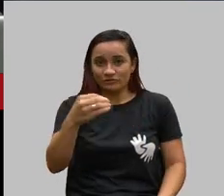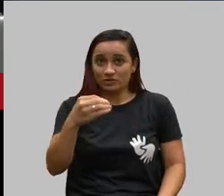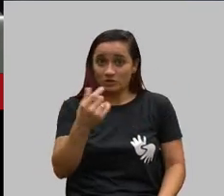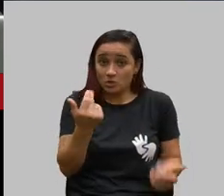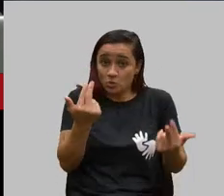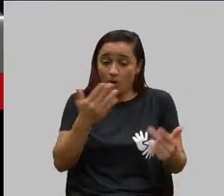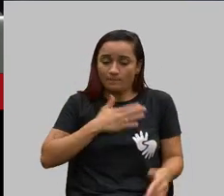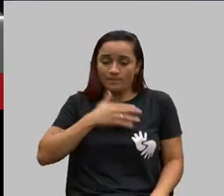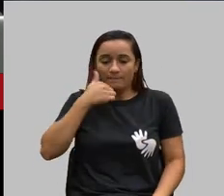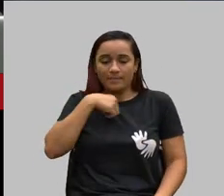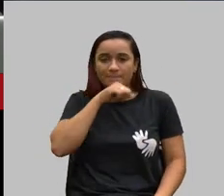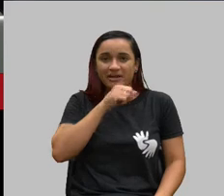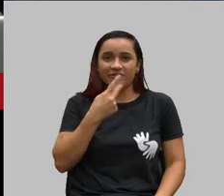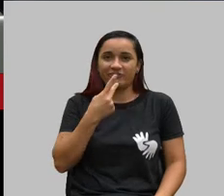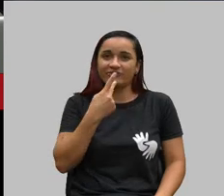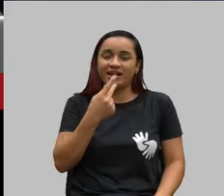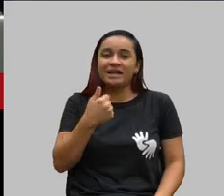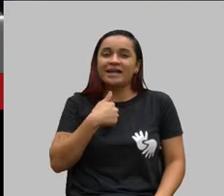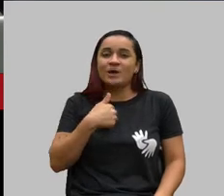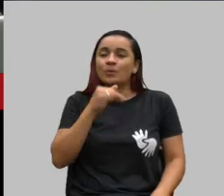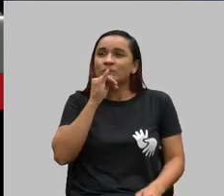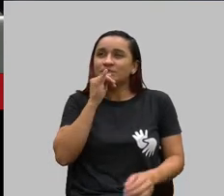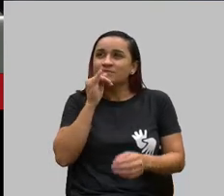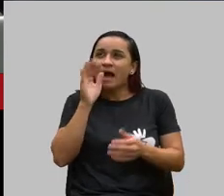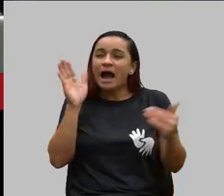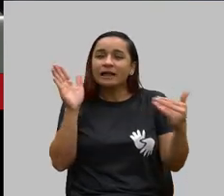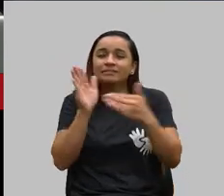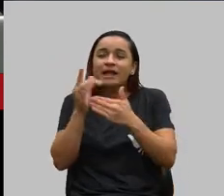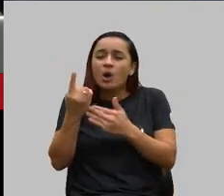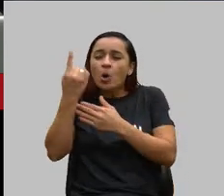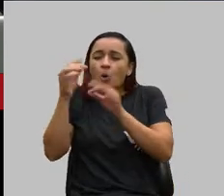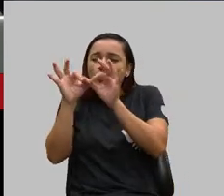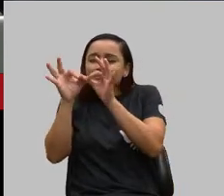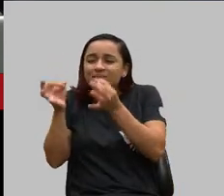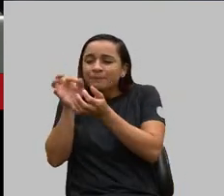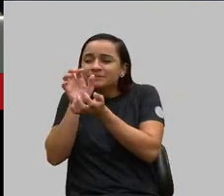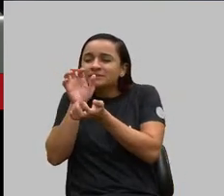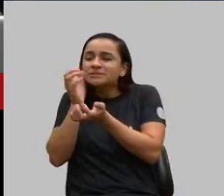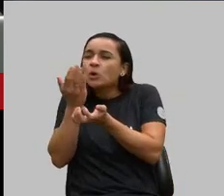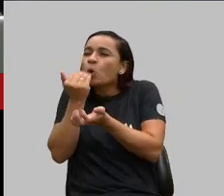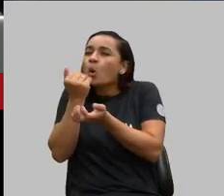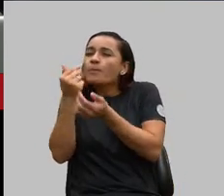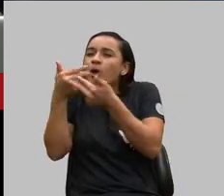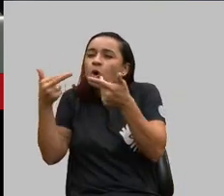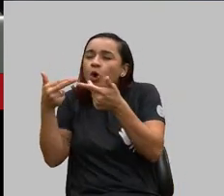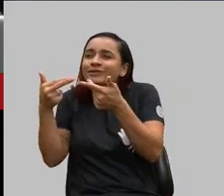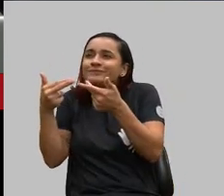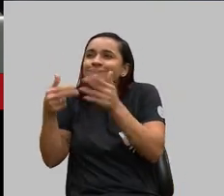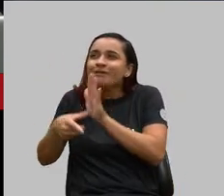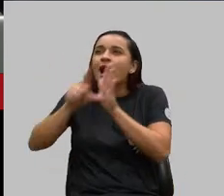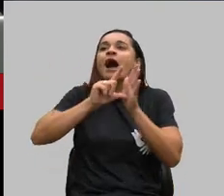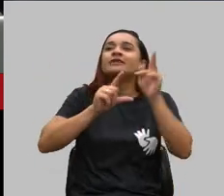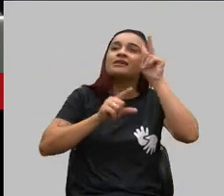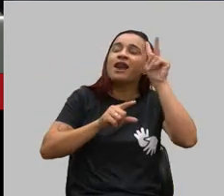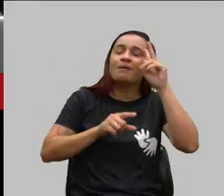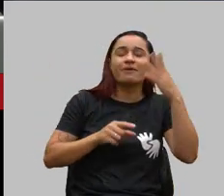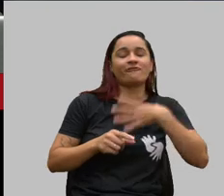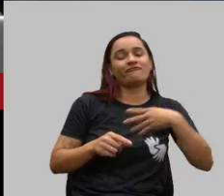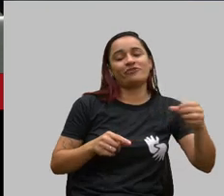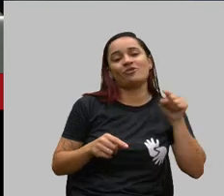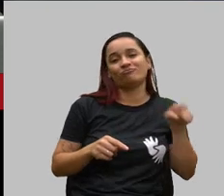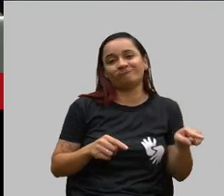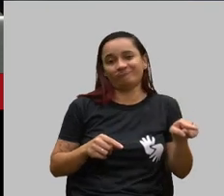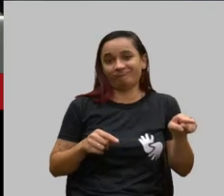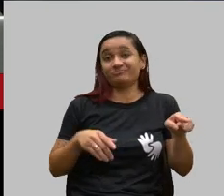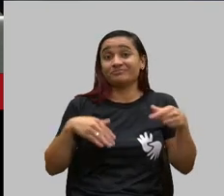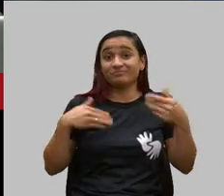gostava de dizer, eu não dou uma mordida em qualquer comida sem antes lembrar dos nossos filhos. O que essas mães querem